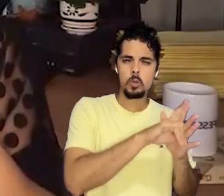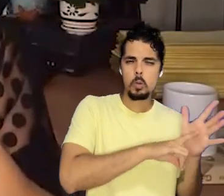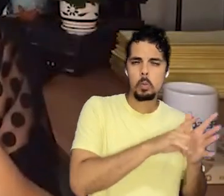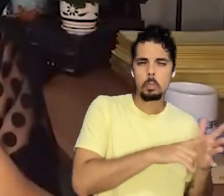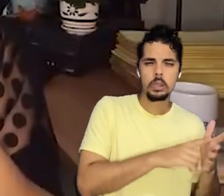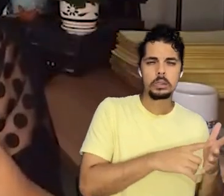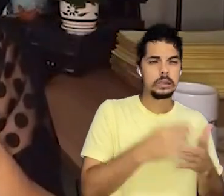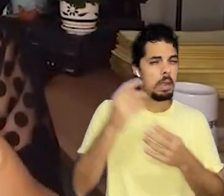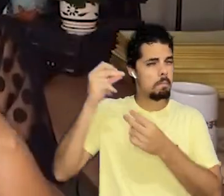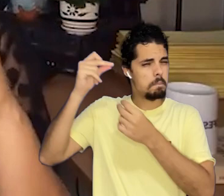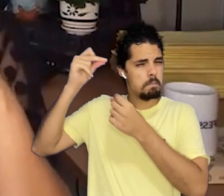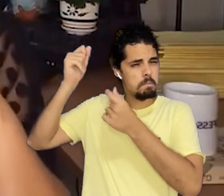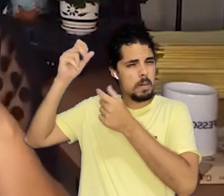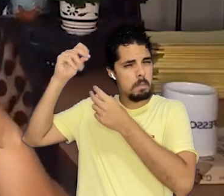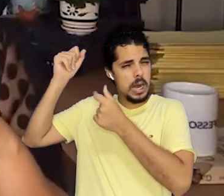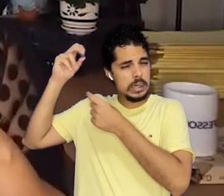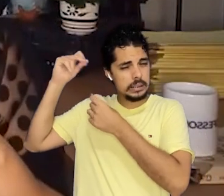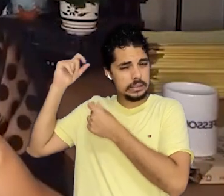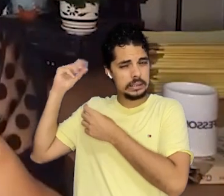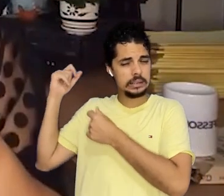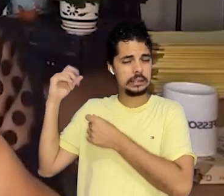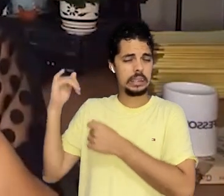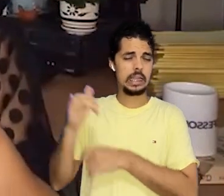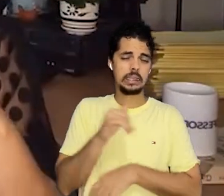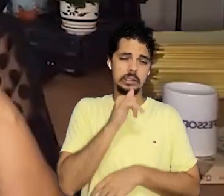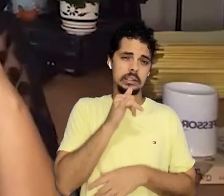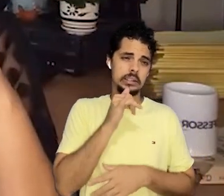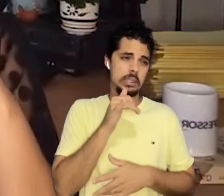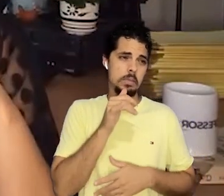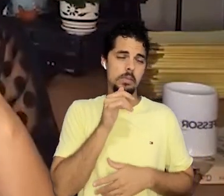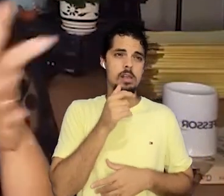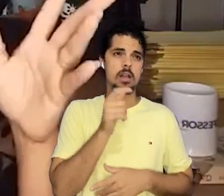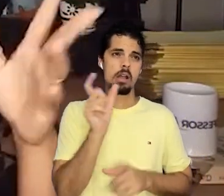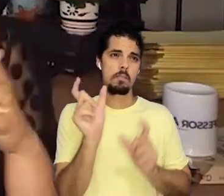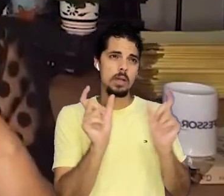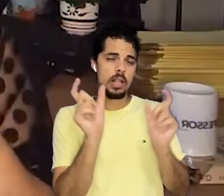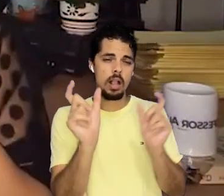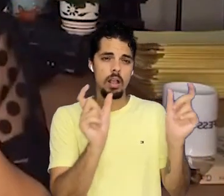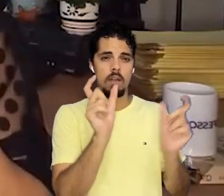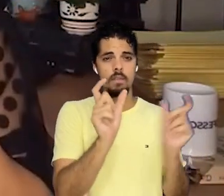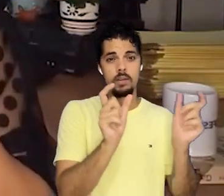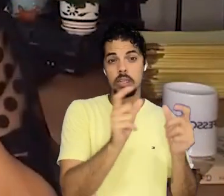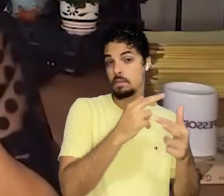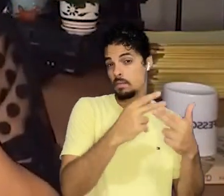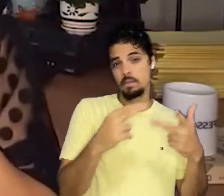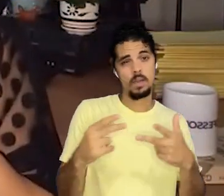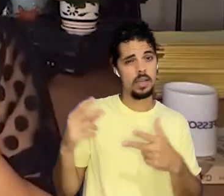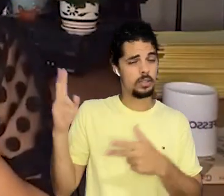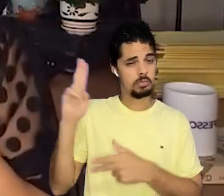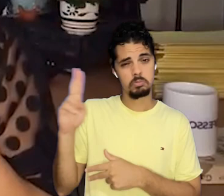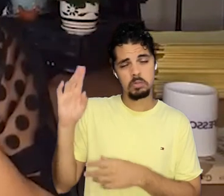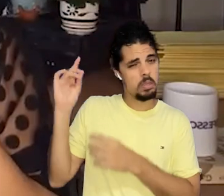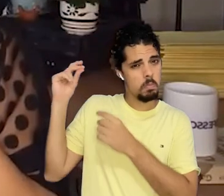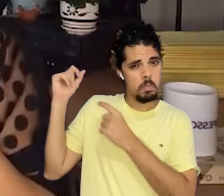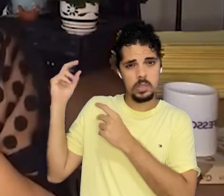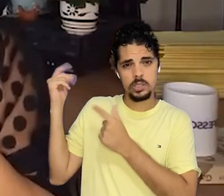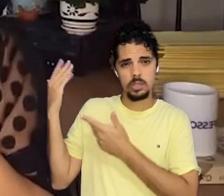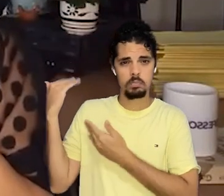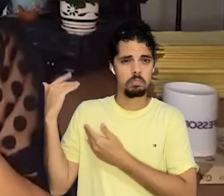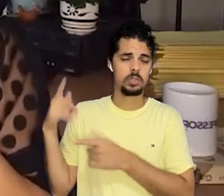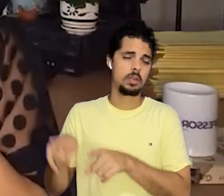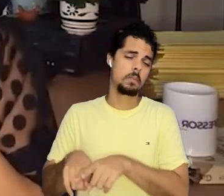documentos primários, transcrever esse texto, usar vocabulário com os alunos e